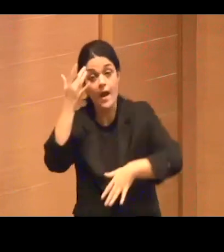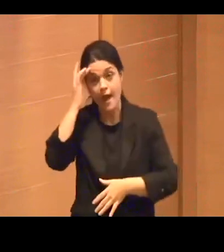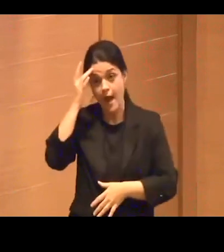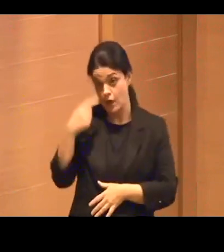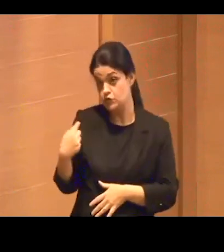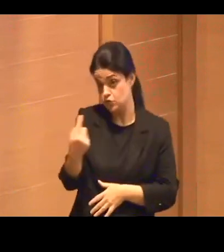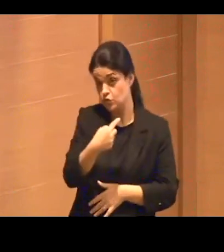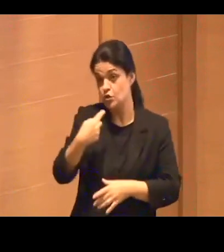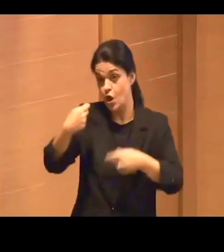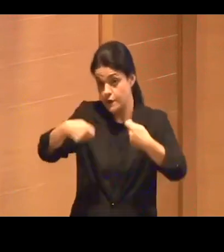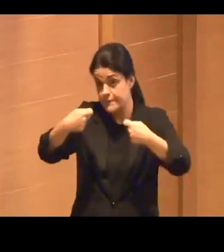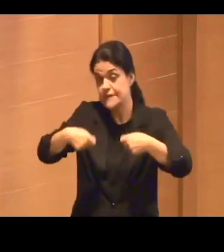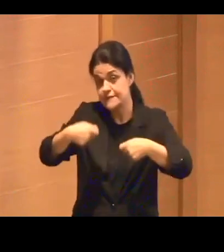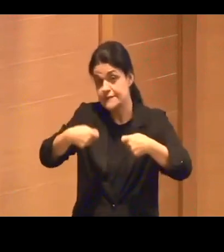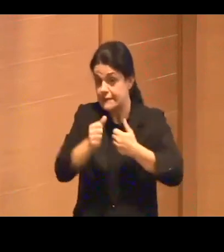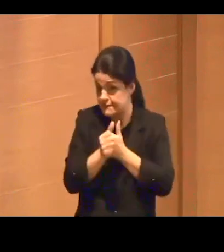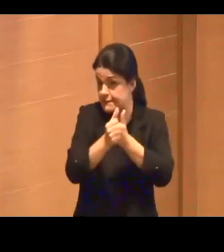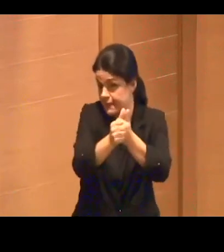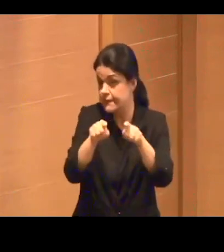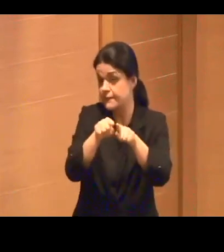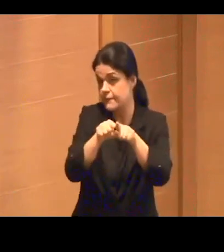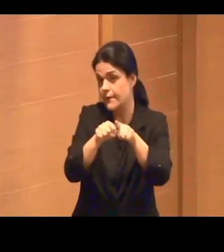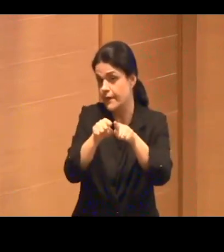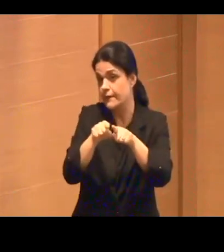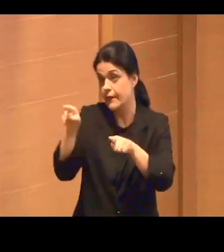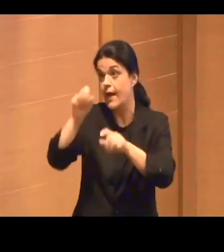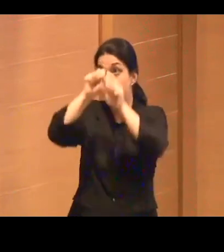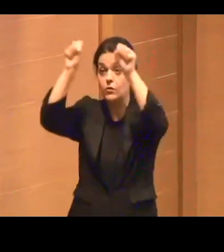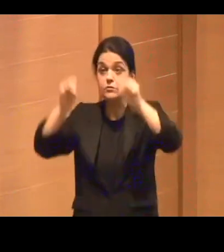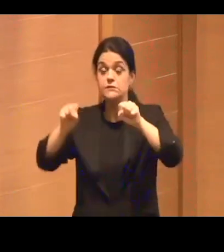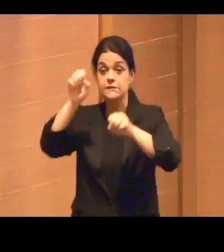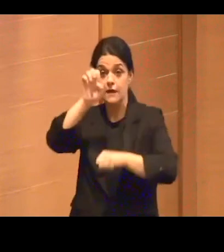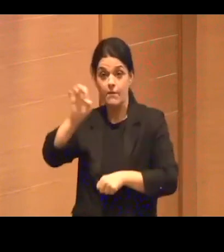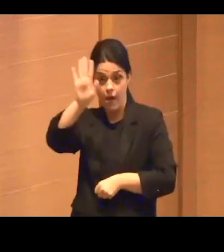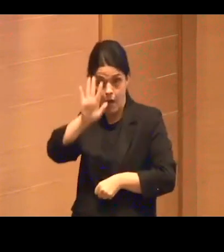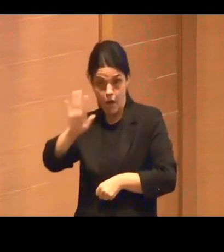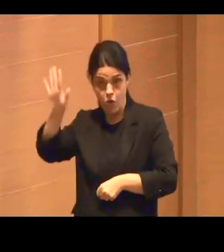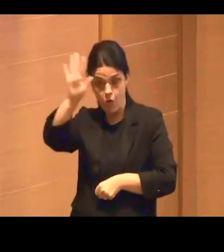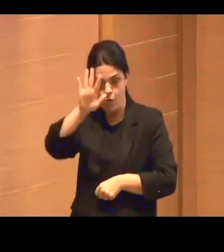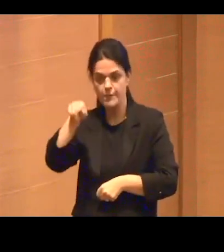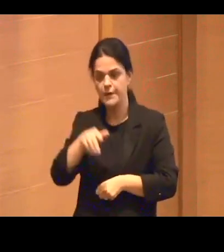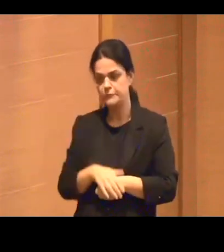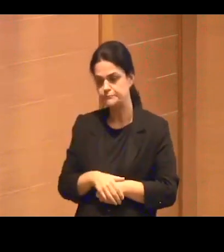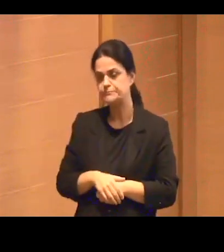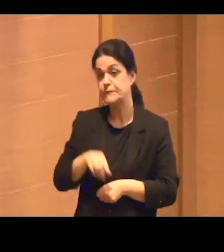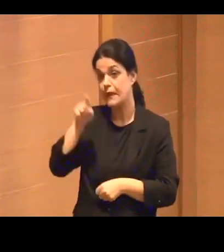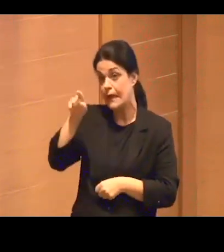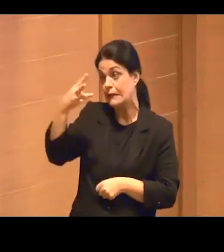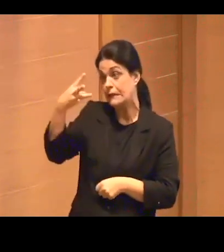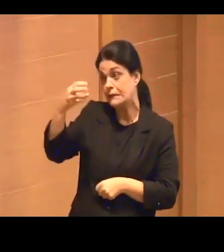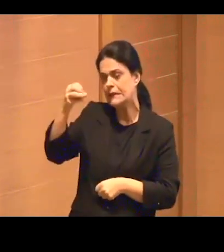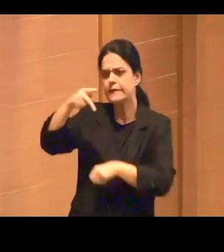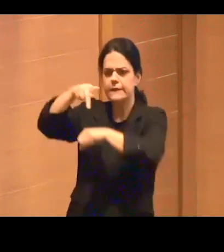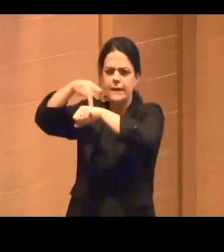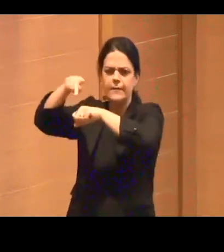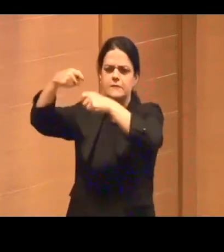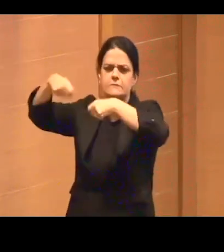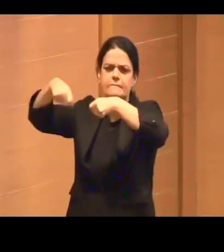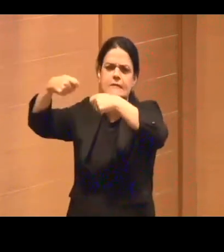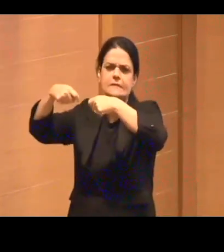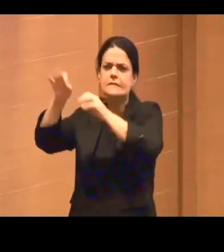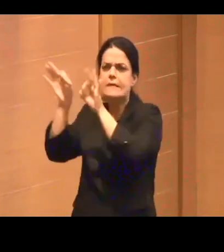europeu. Claro que lentamente, porque ali são 30 países que precisam articular tudo isso. Nós, durante a campanha,